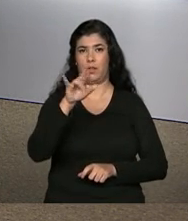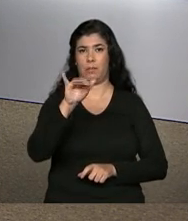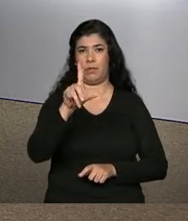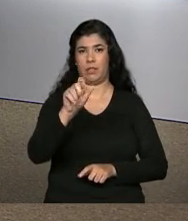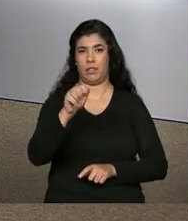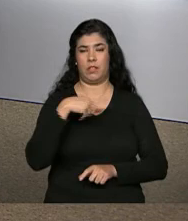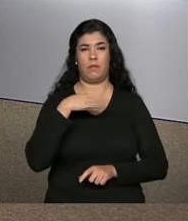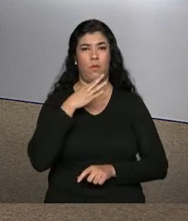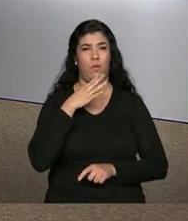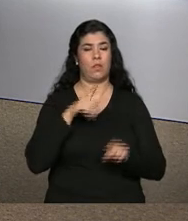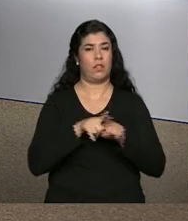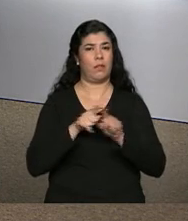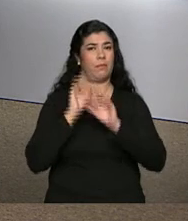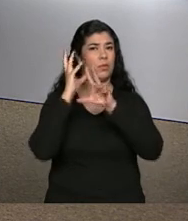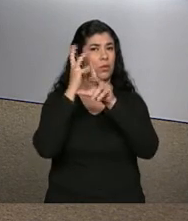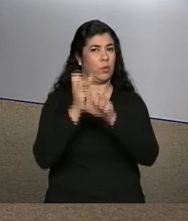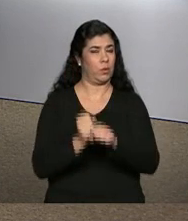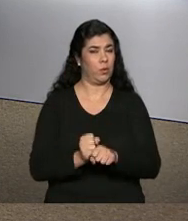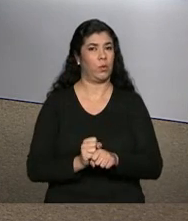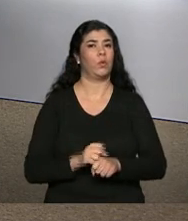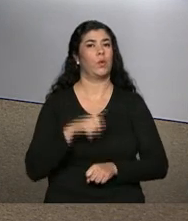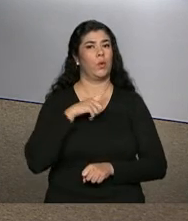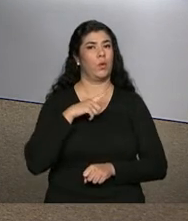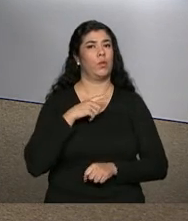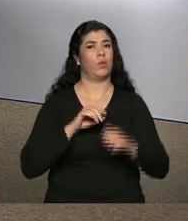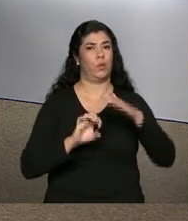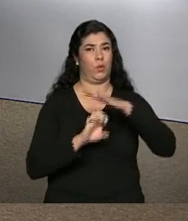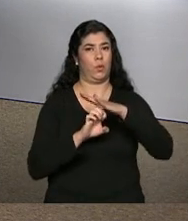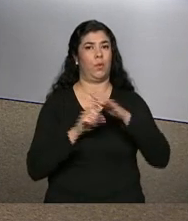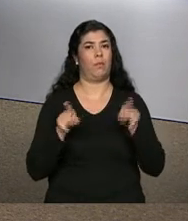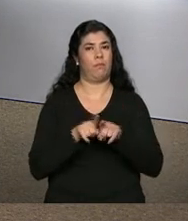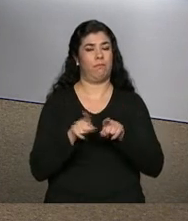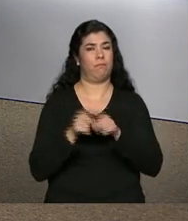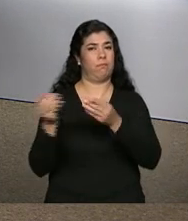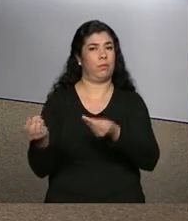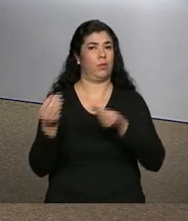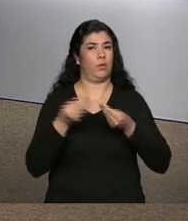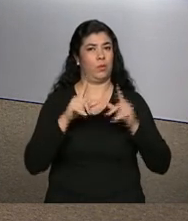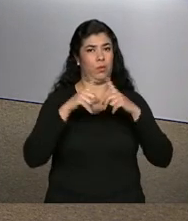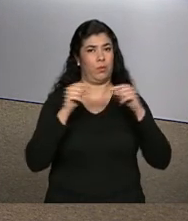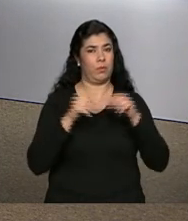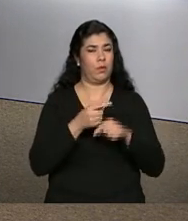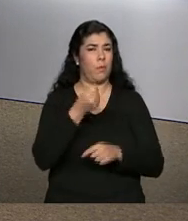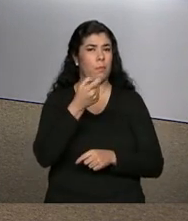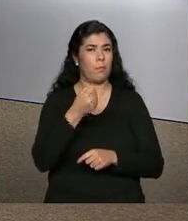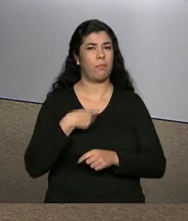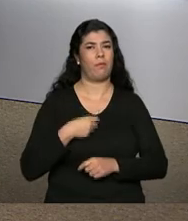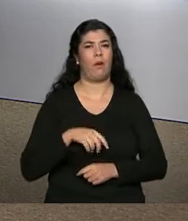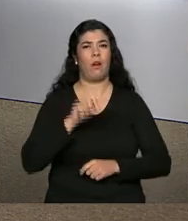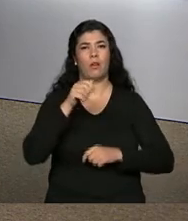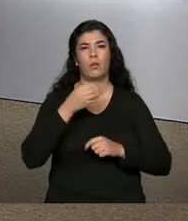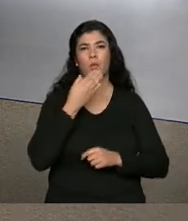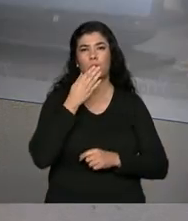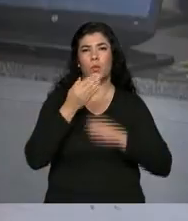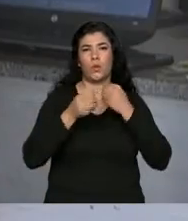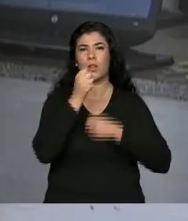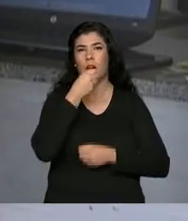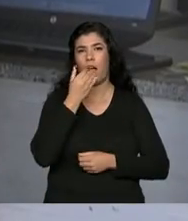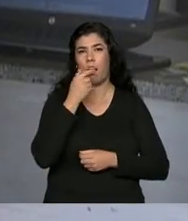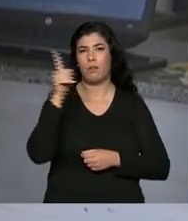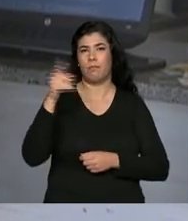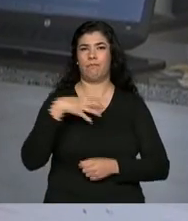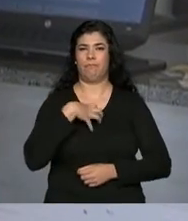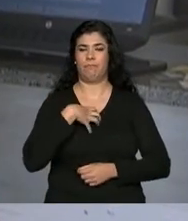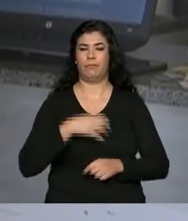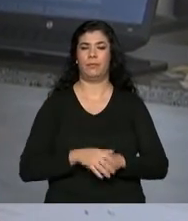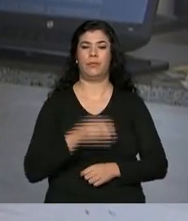conhecer a história de um pequeno empreendedor que trouxe para Brasília um pouquinho da culinária baiana. O Yuri veio